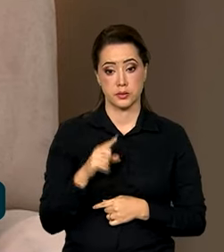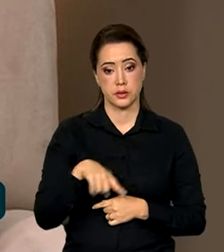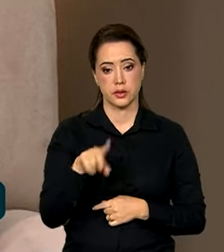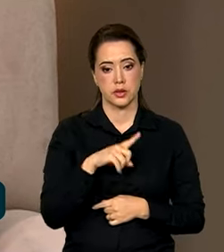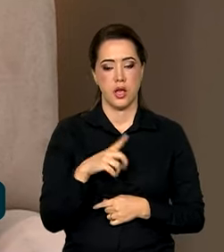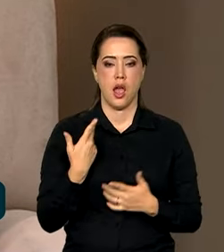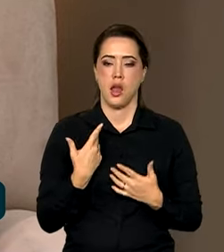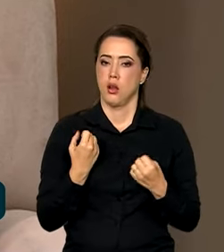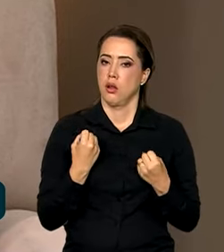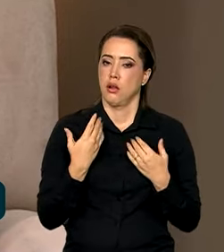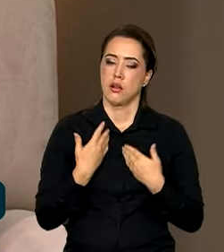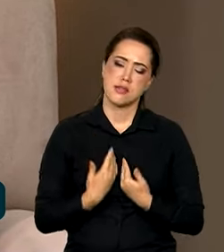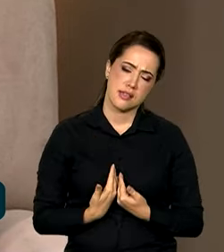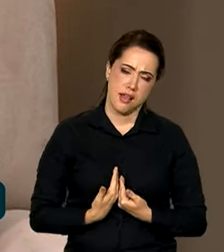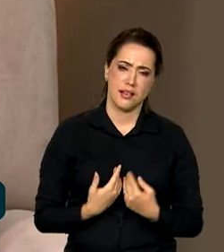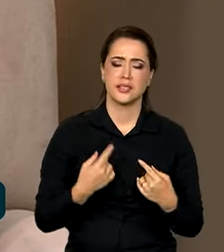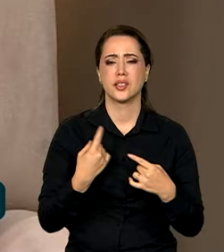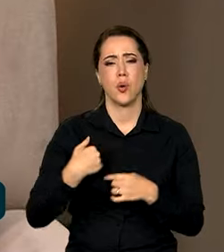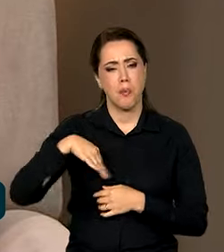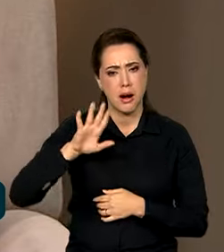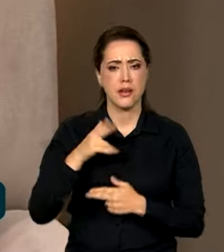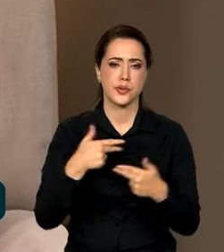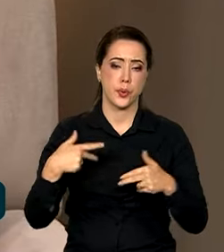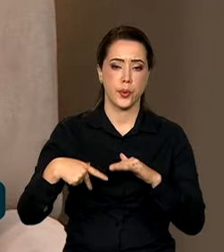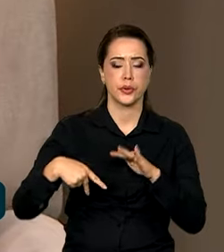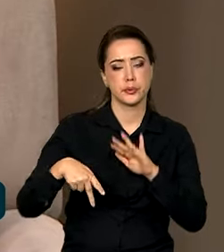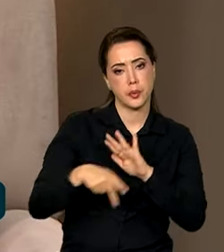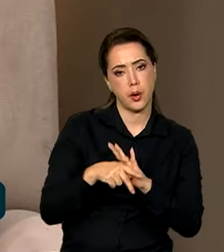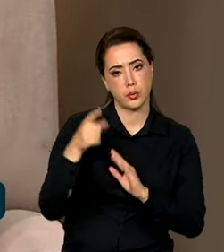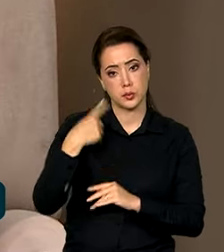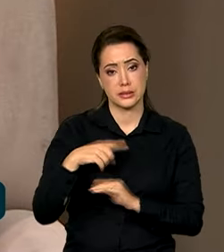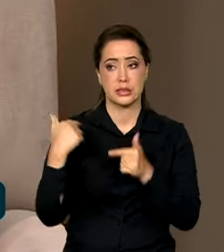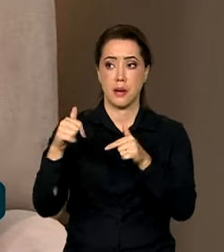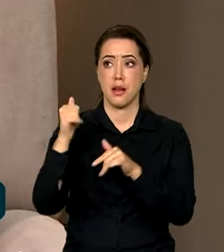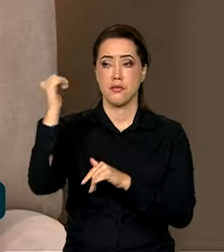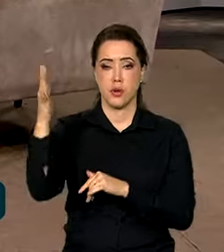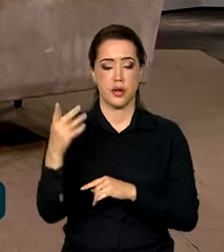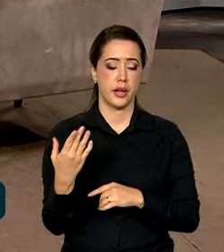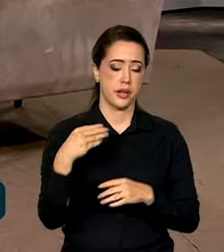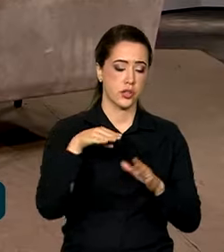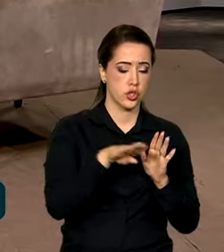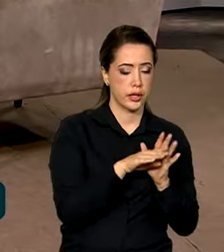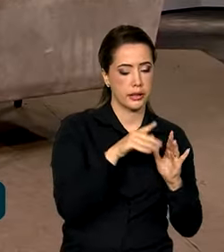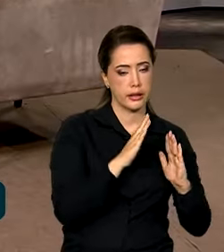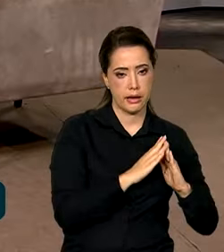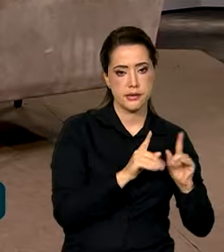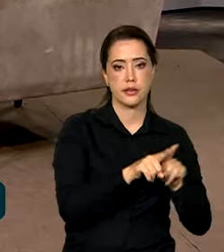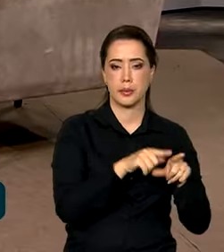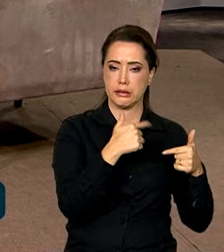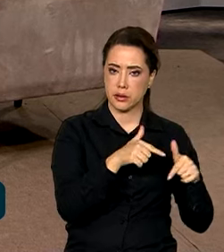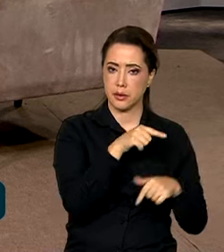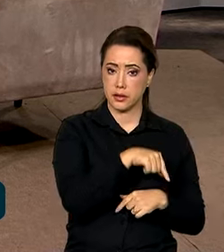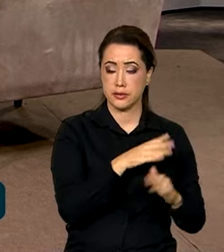fica extremamente sobrecarregada, porque ela tem todo o trabalho fora de casa e, quando chega em casa, tem todo o trabalho doméstico, que